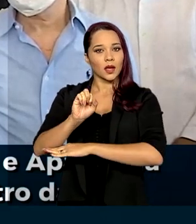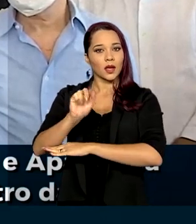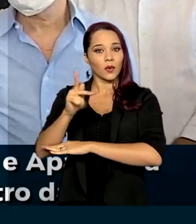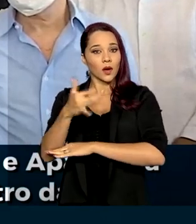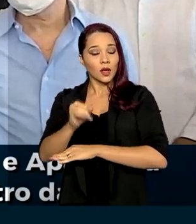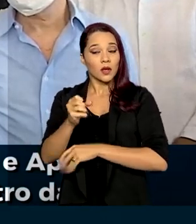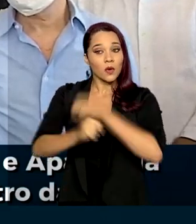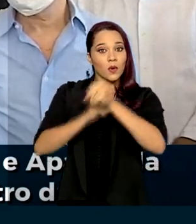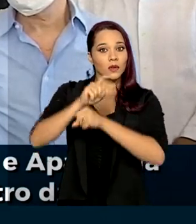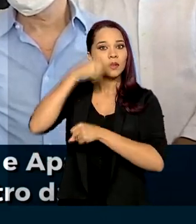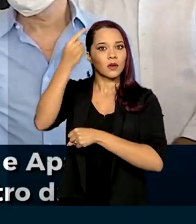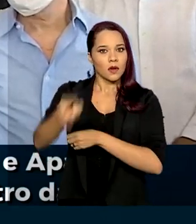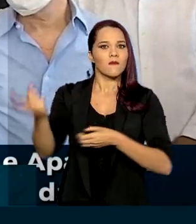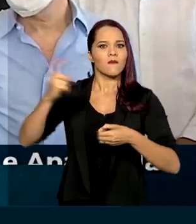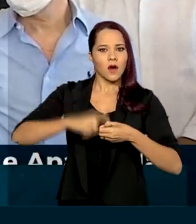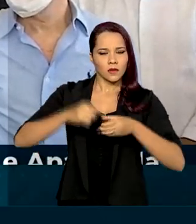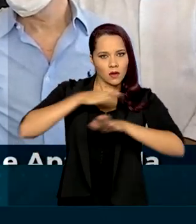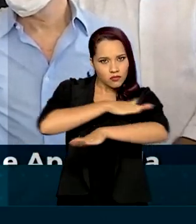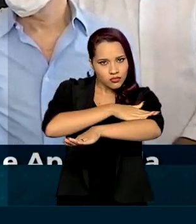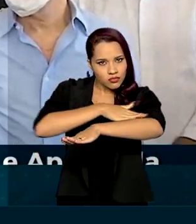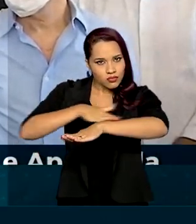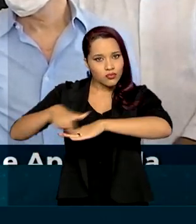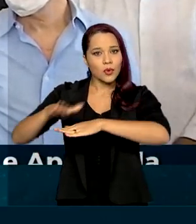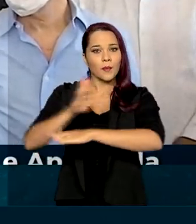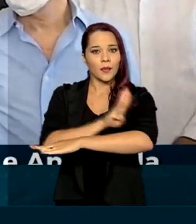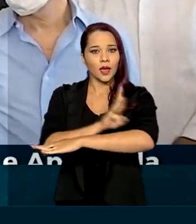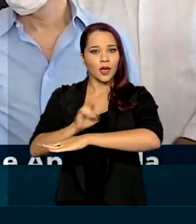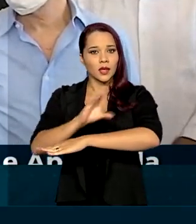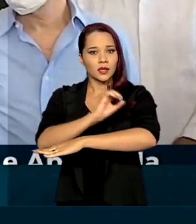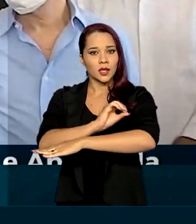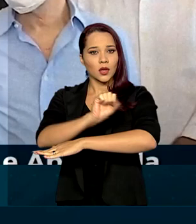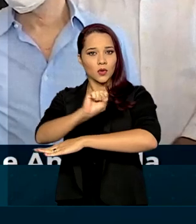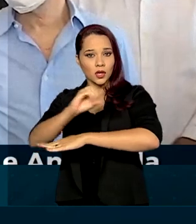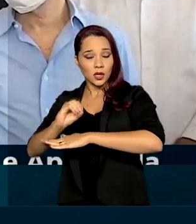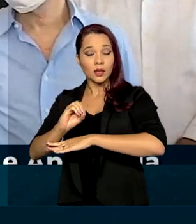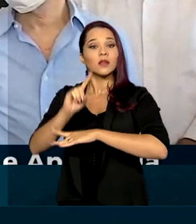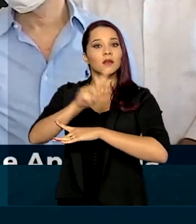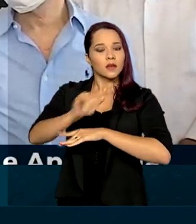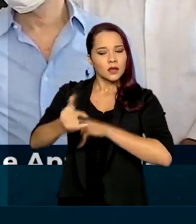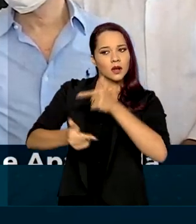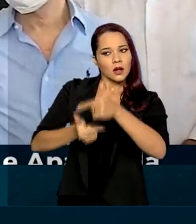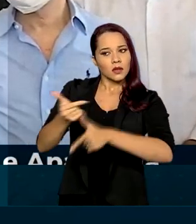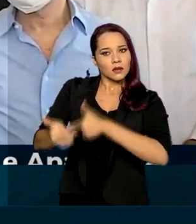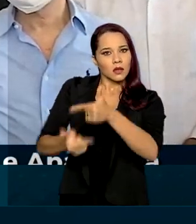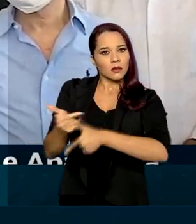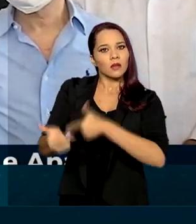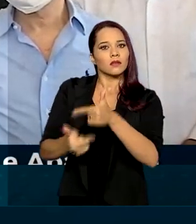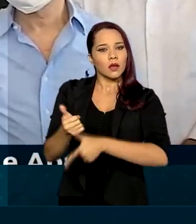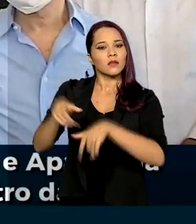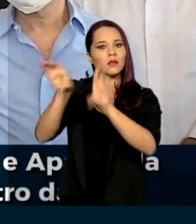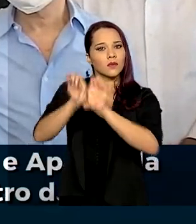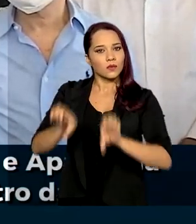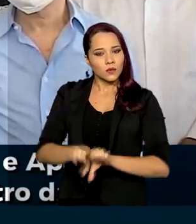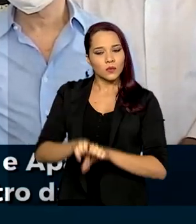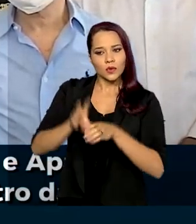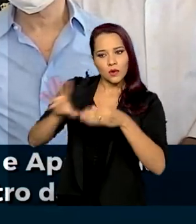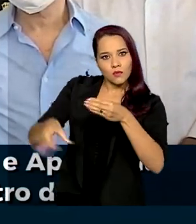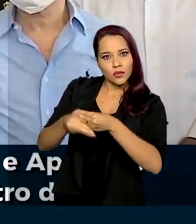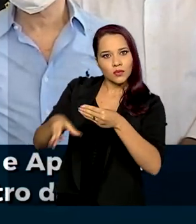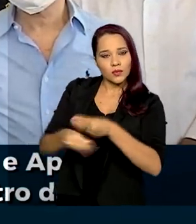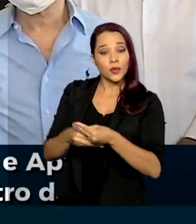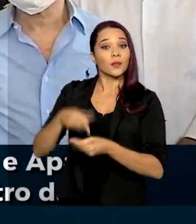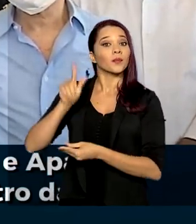retomar a pavimentação da 080. Então a gente vai trabalhando na provisão da infraestrutura, inserindo